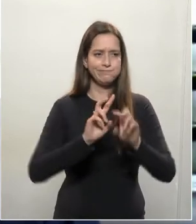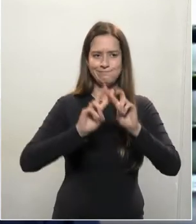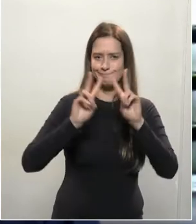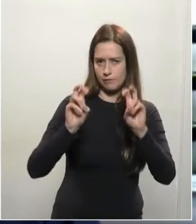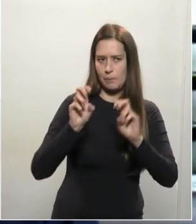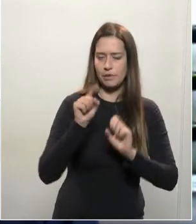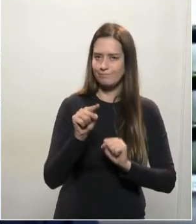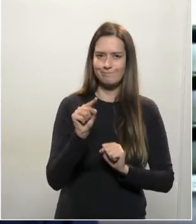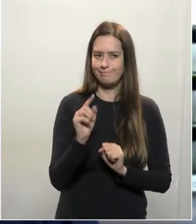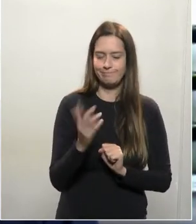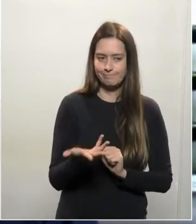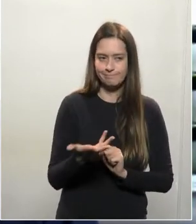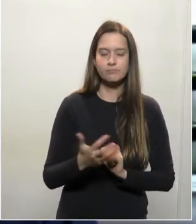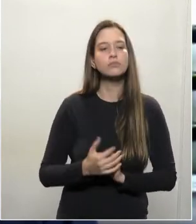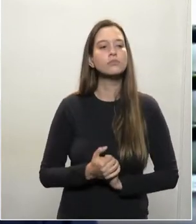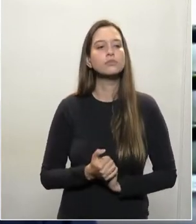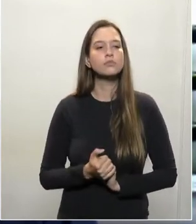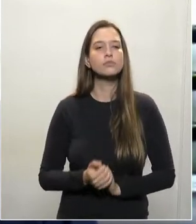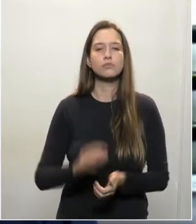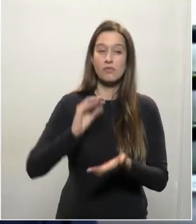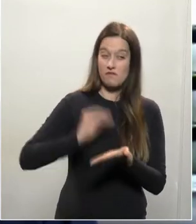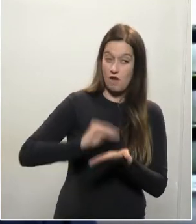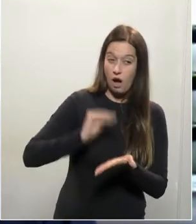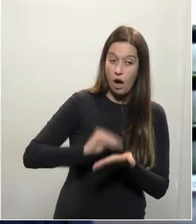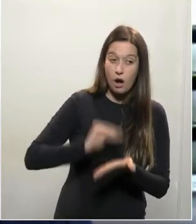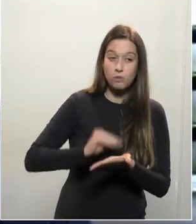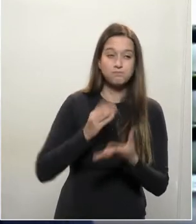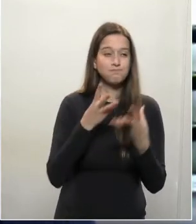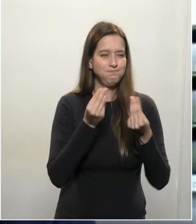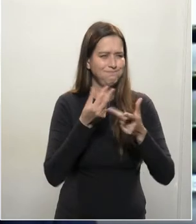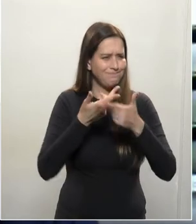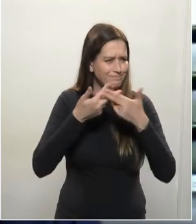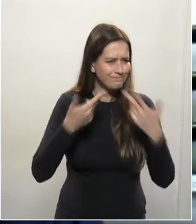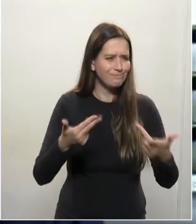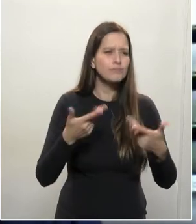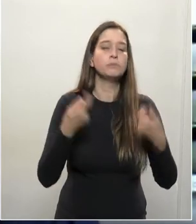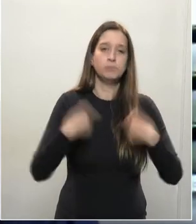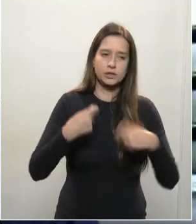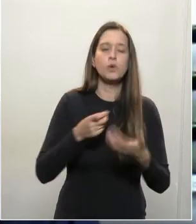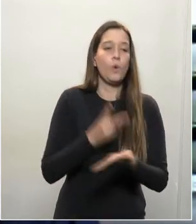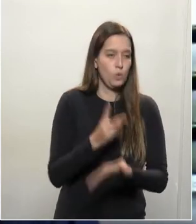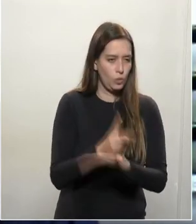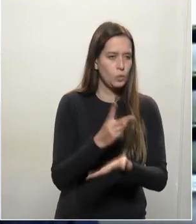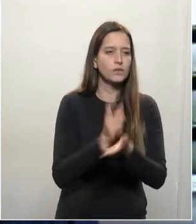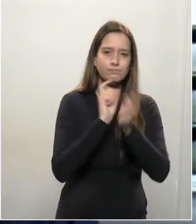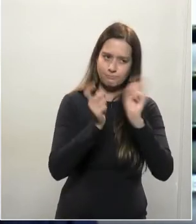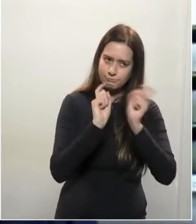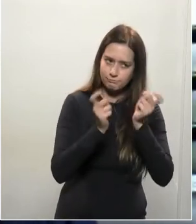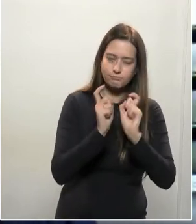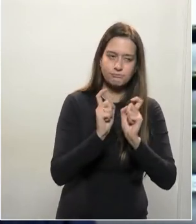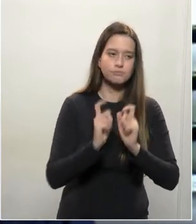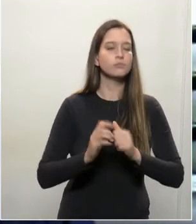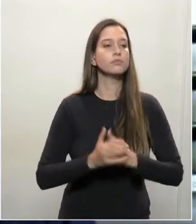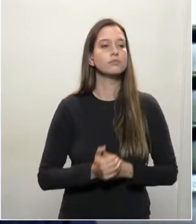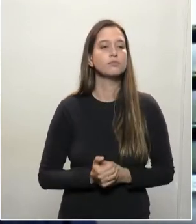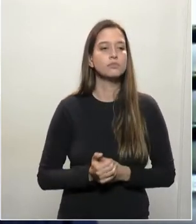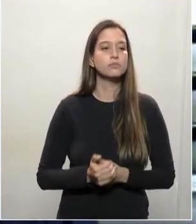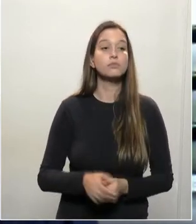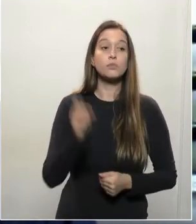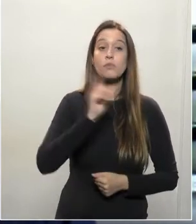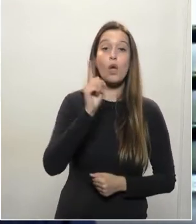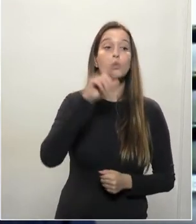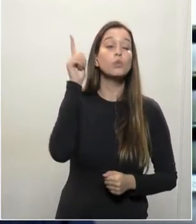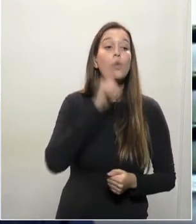por sinal, ficou muito mal acabada a nossa reunião, nós temos que continuar. Ele somente não explicou,